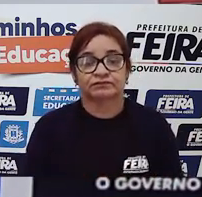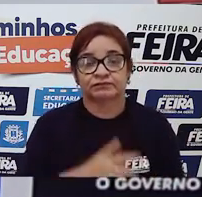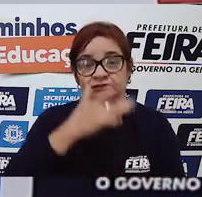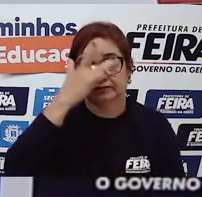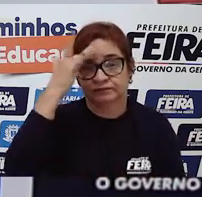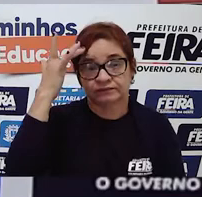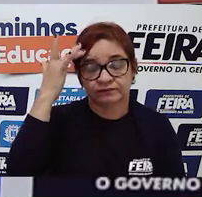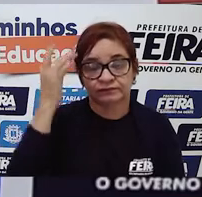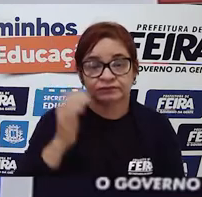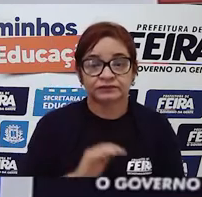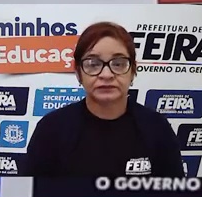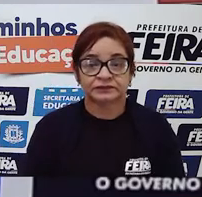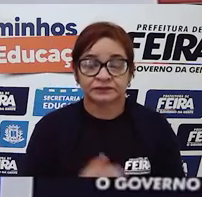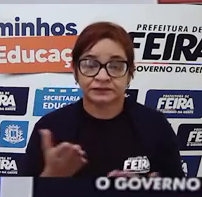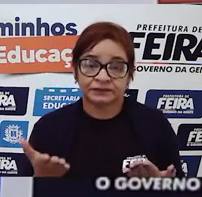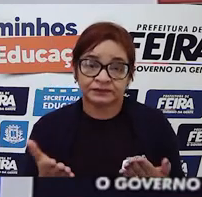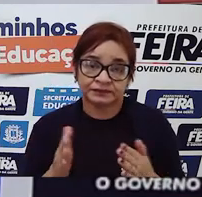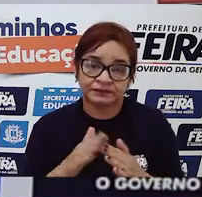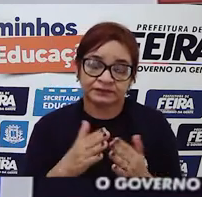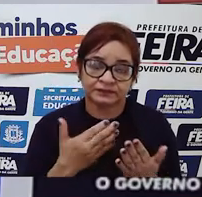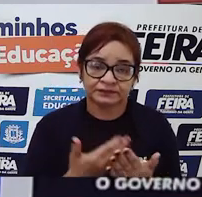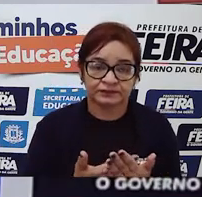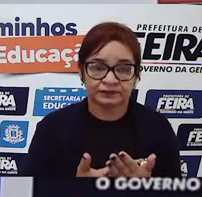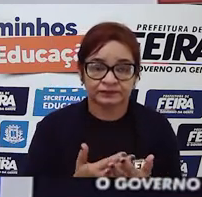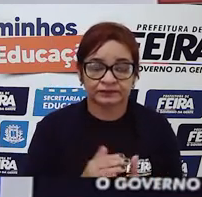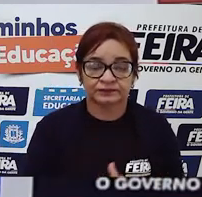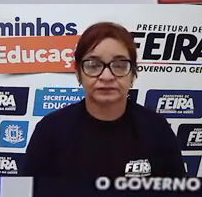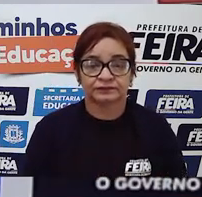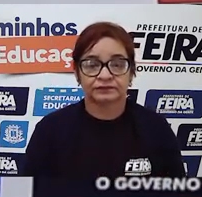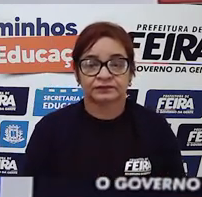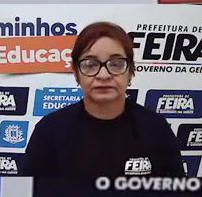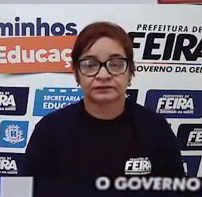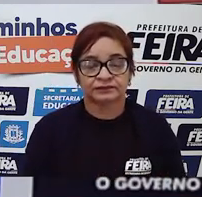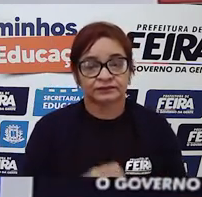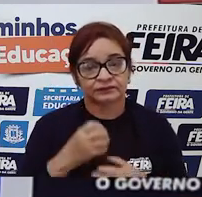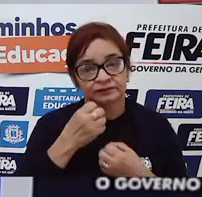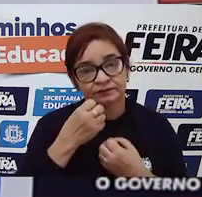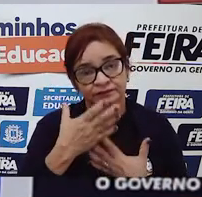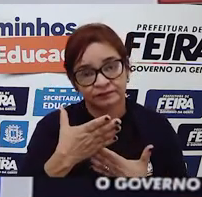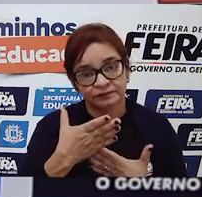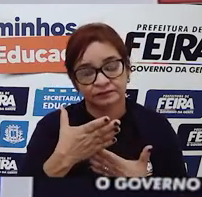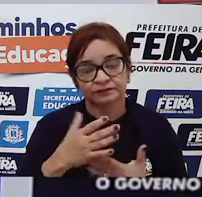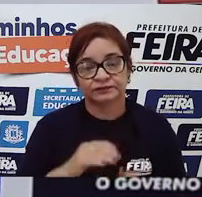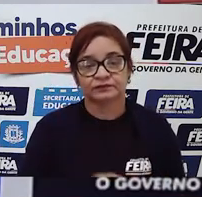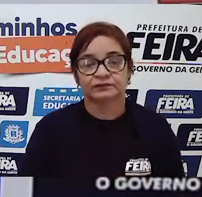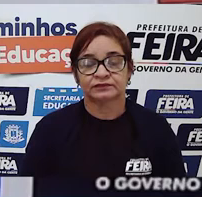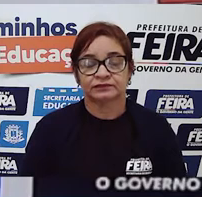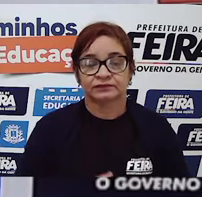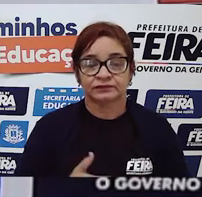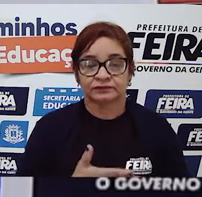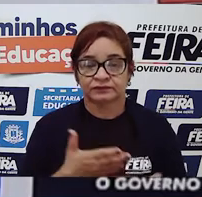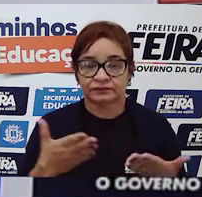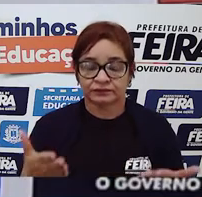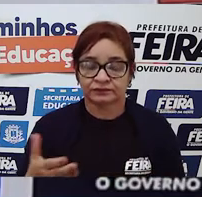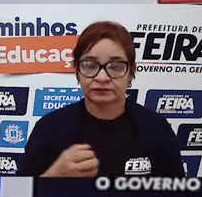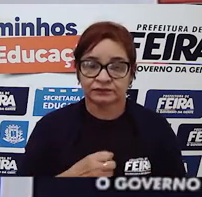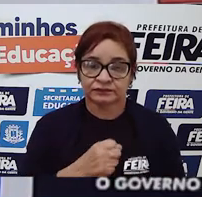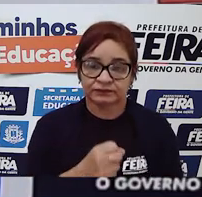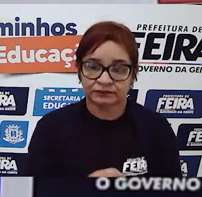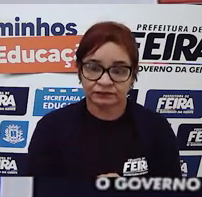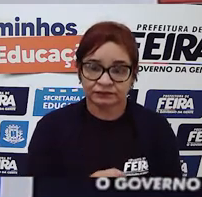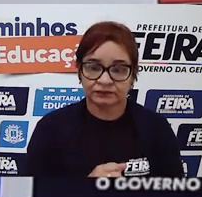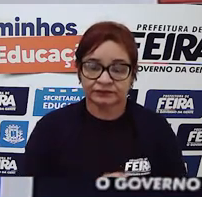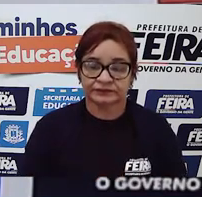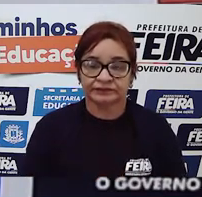dentro das nossas escolas. É um prazer estar aqui, mais uma vez, contribuindo no aprendizado de vocês.